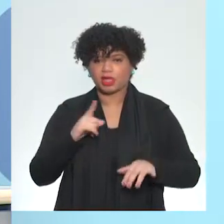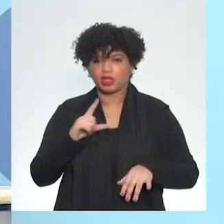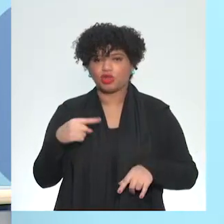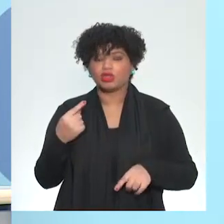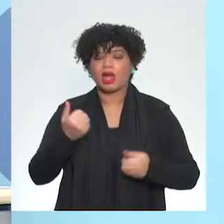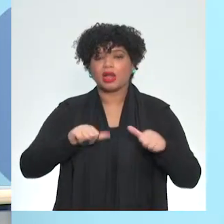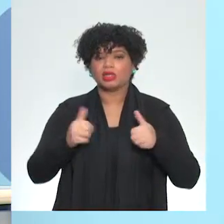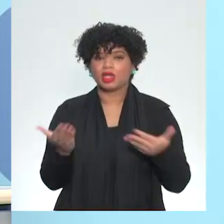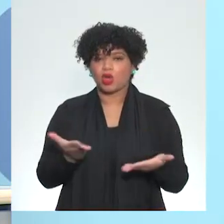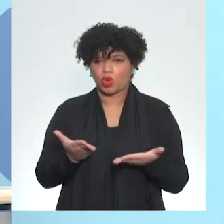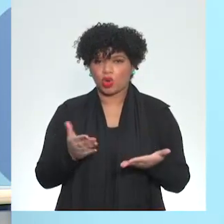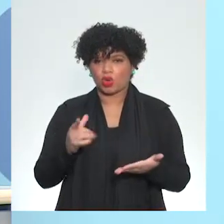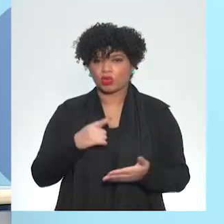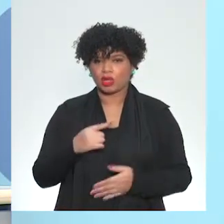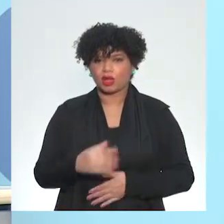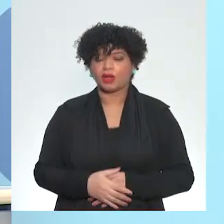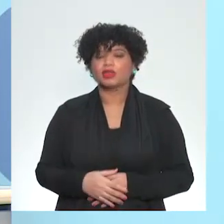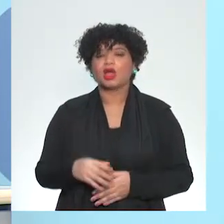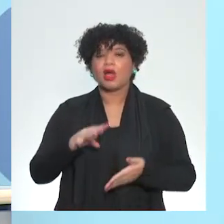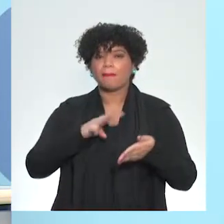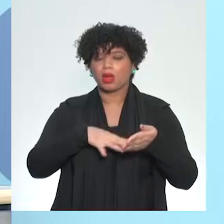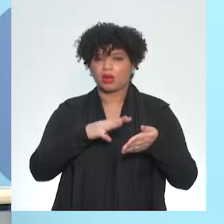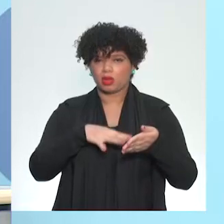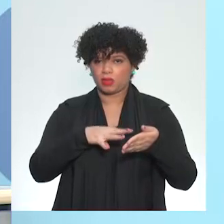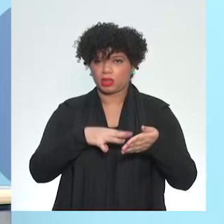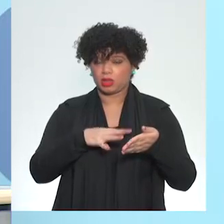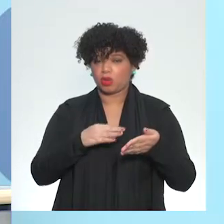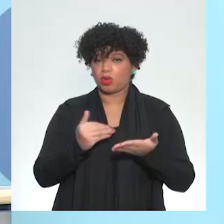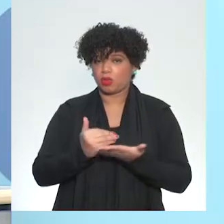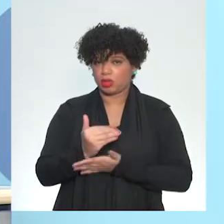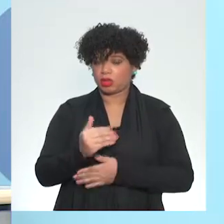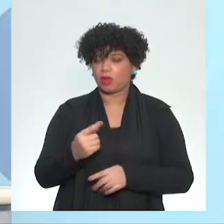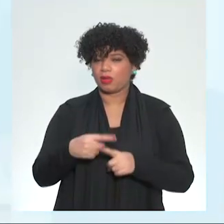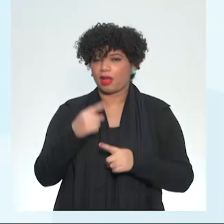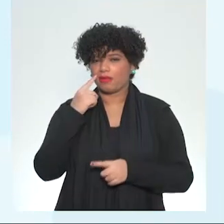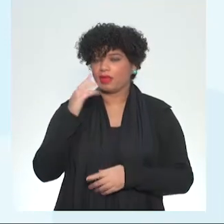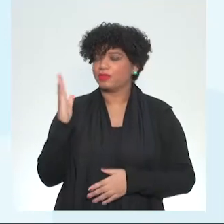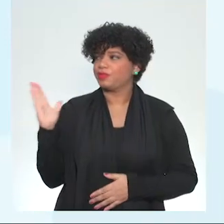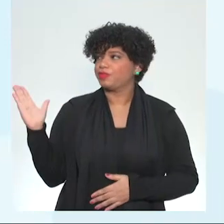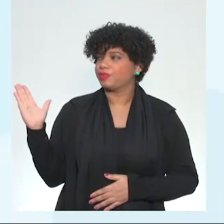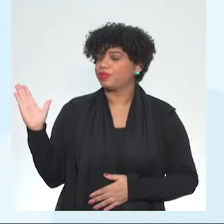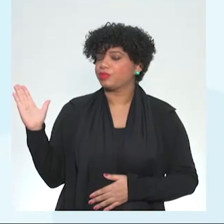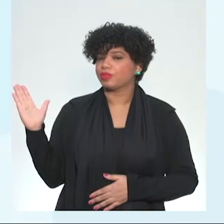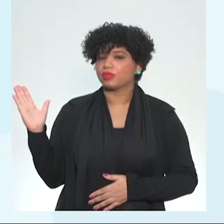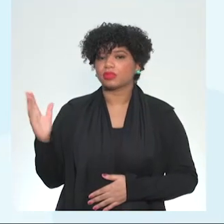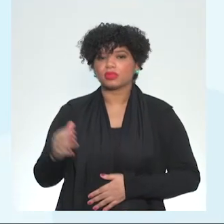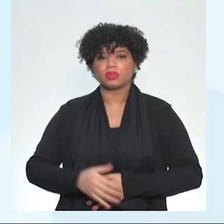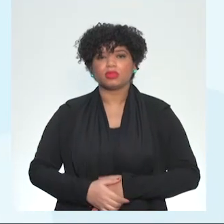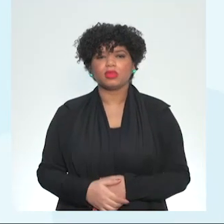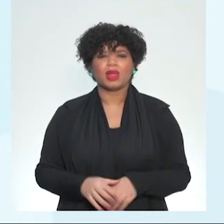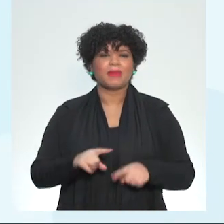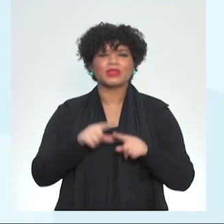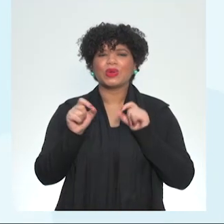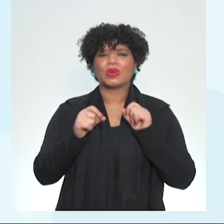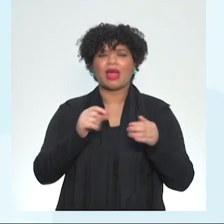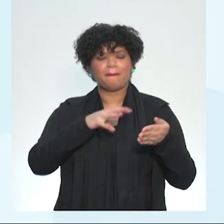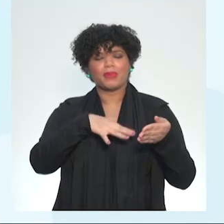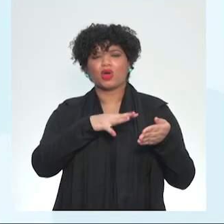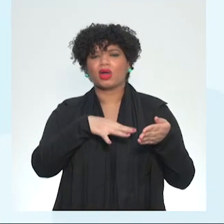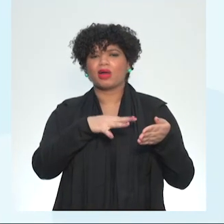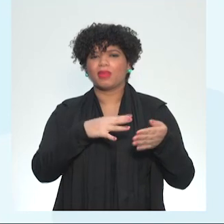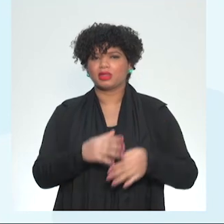analisar. E é nesse ponto que entra a programação. Porque é o que vai aparecer na tela para vocês. O que é o programar?